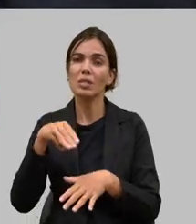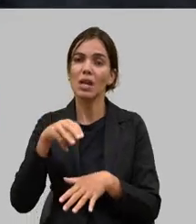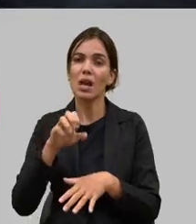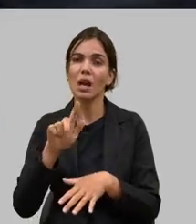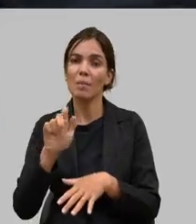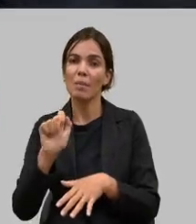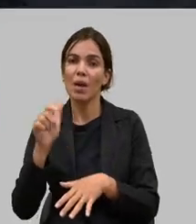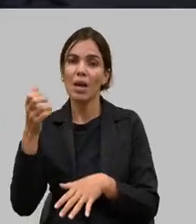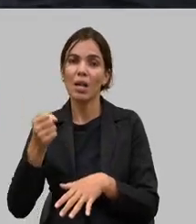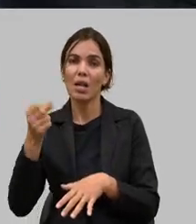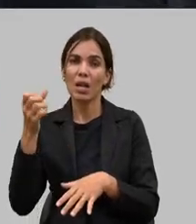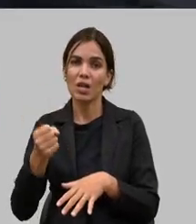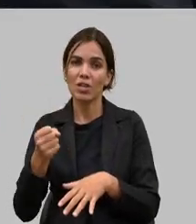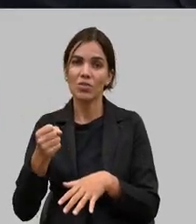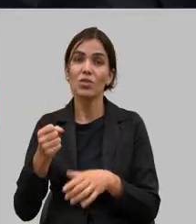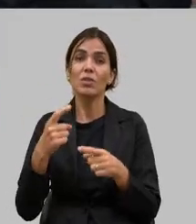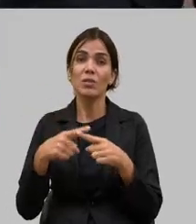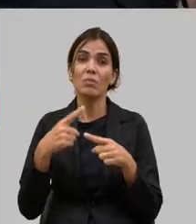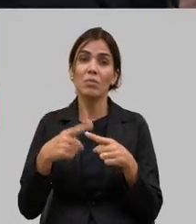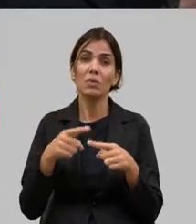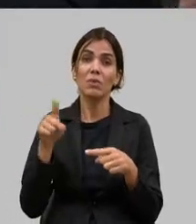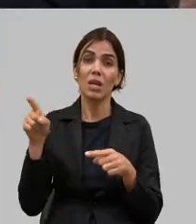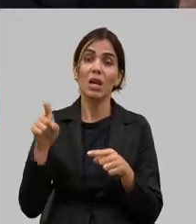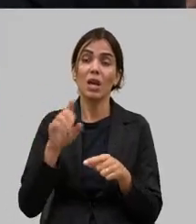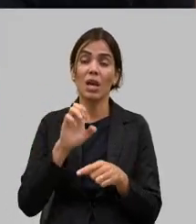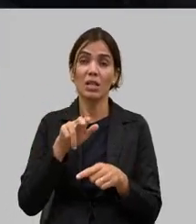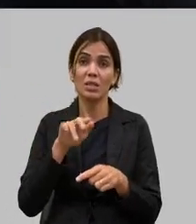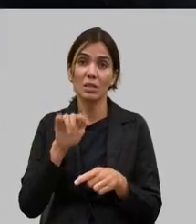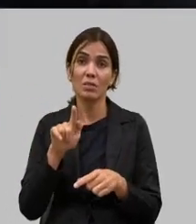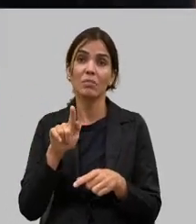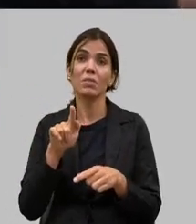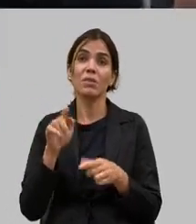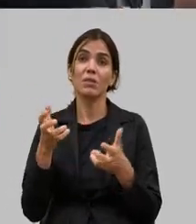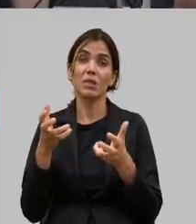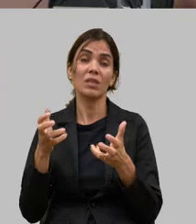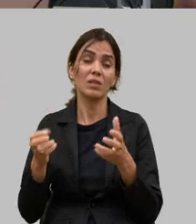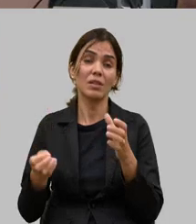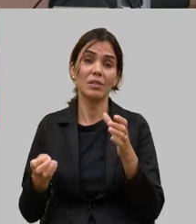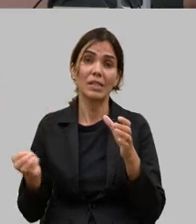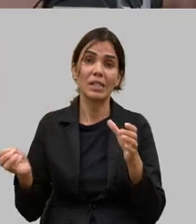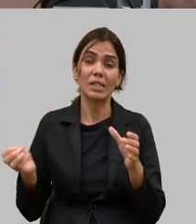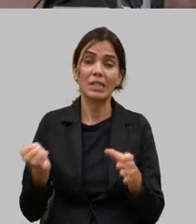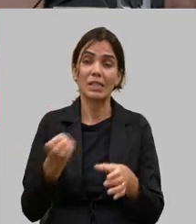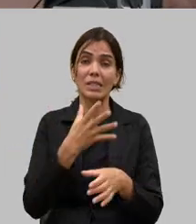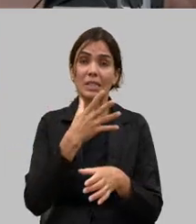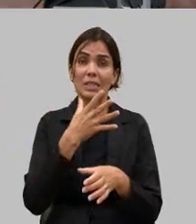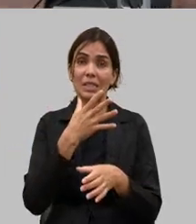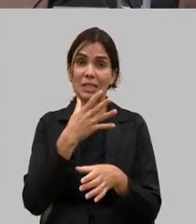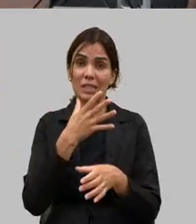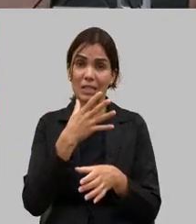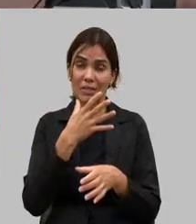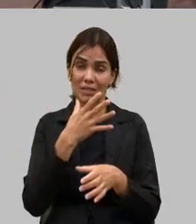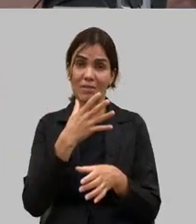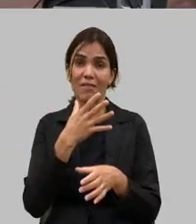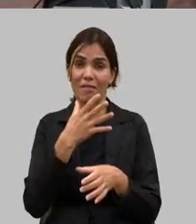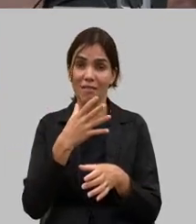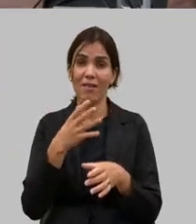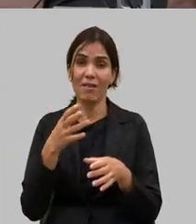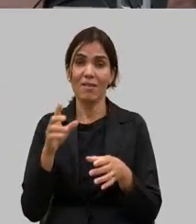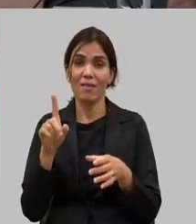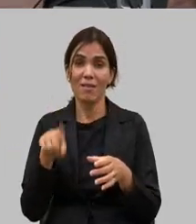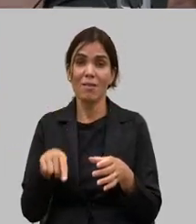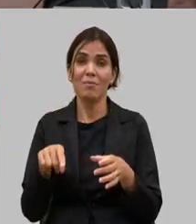profissionais para abrir 49 postos agora de atendimento avançado para questões emergenciais e ter